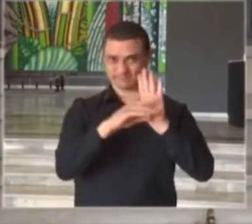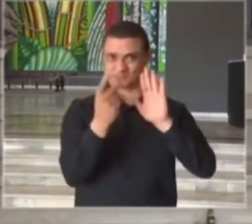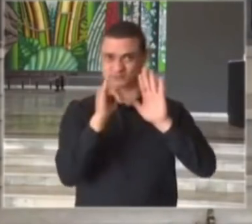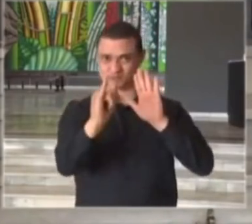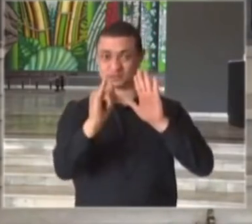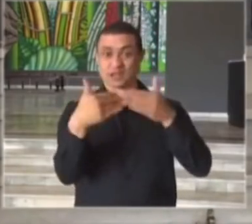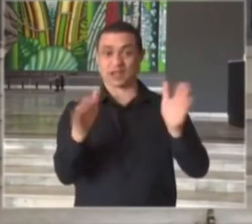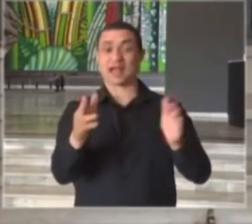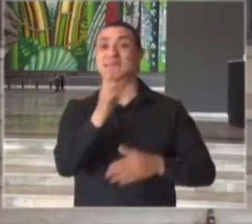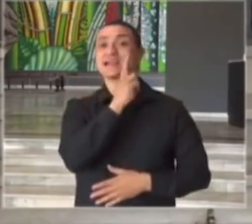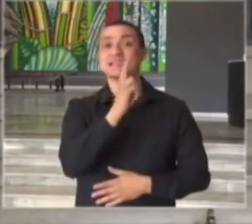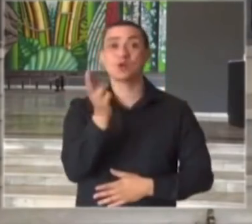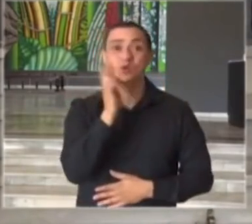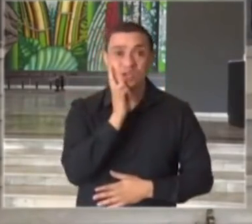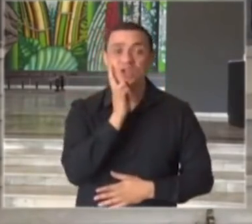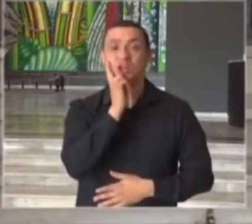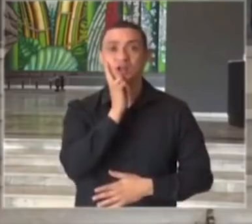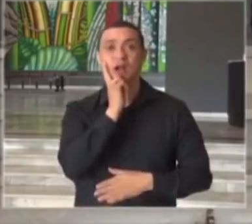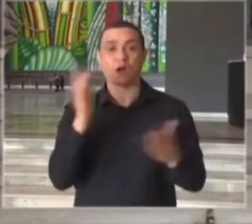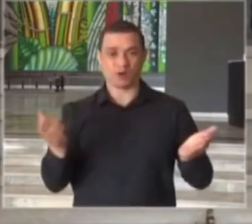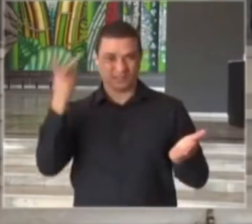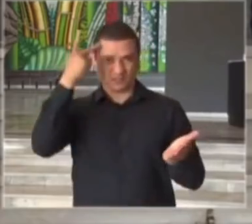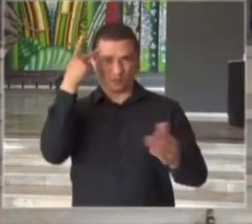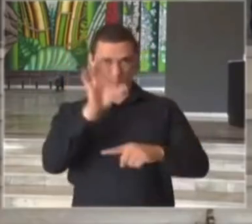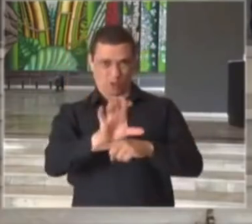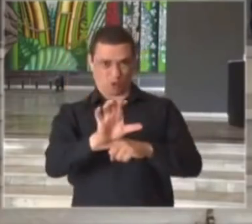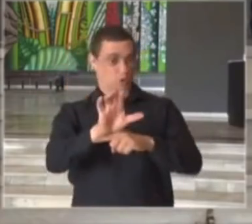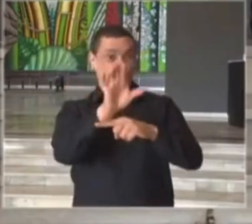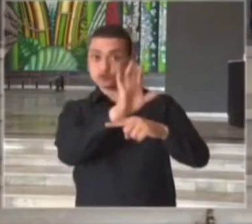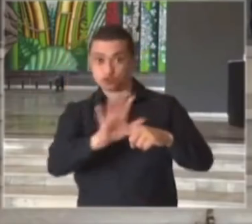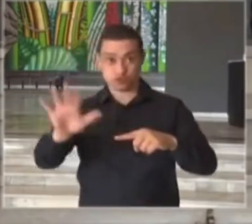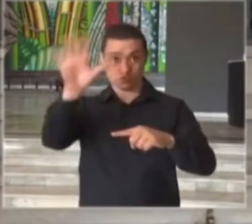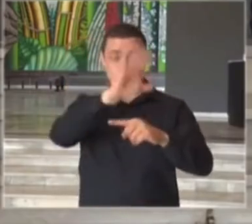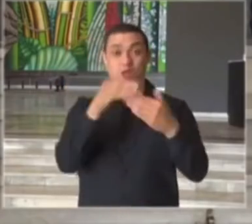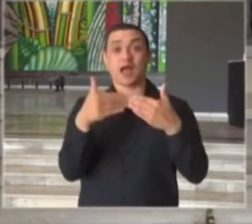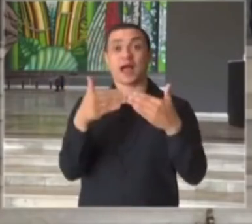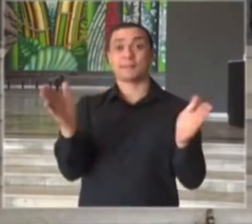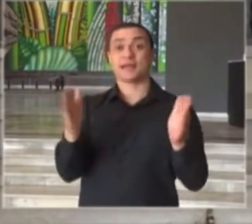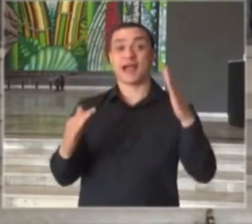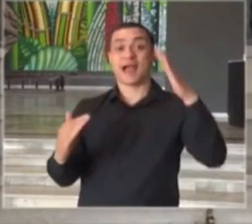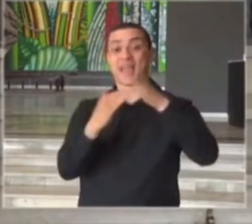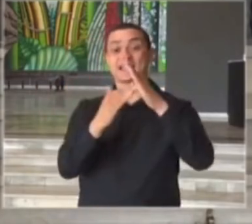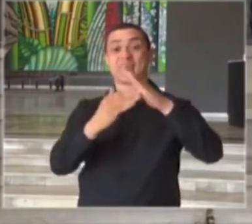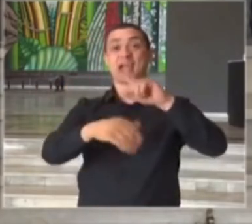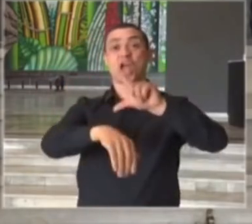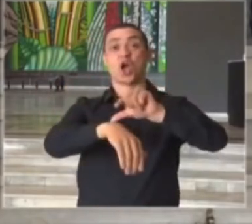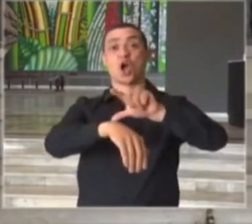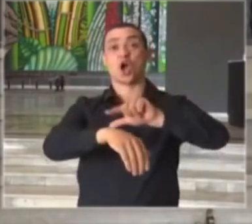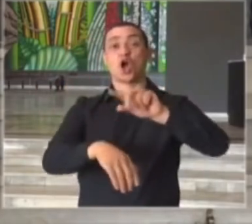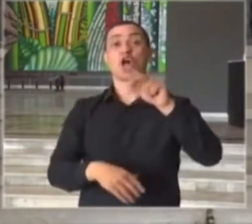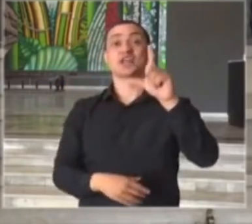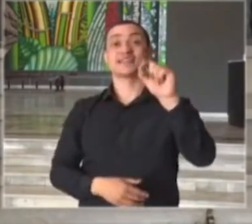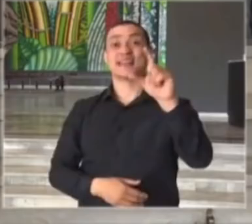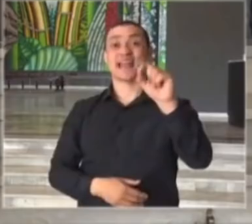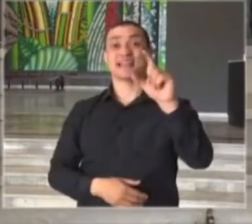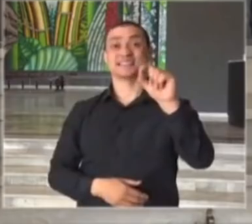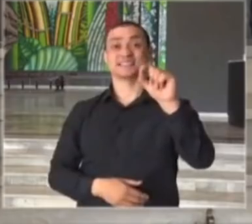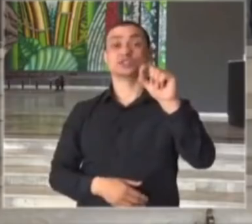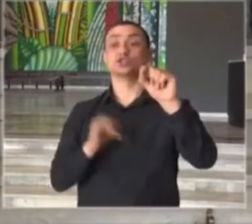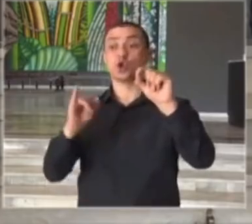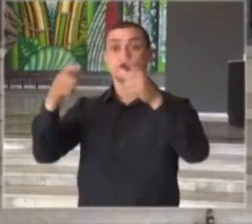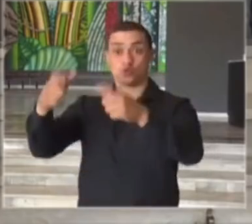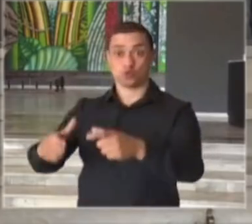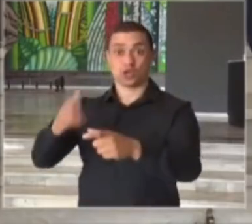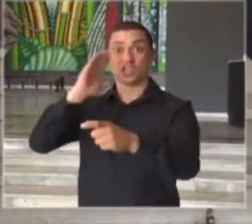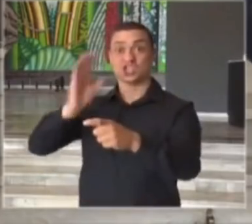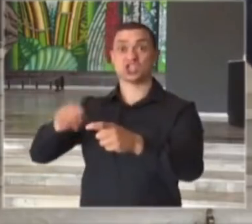abertura de restaurantes será permitido em São Paulo, no estado de São Paulo, até às 22 horas, em regiões que